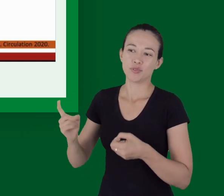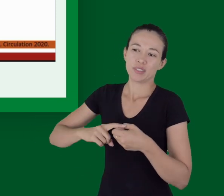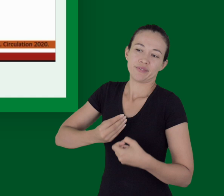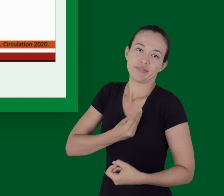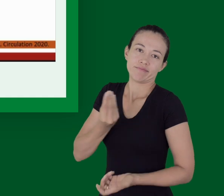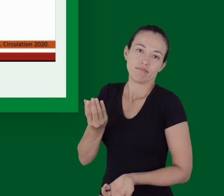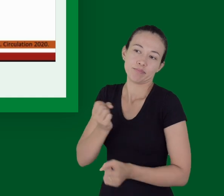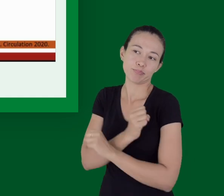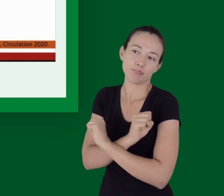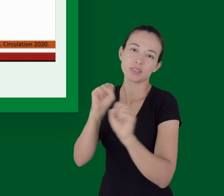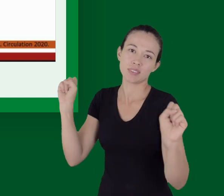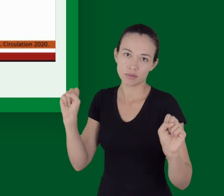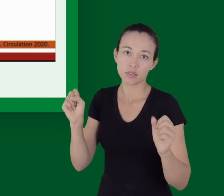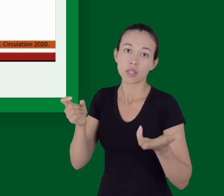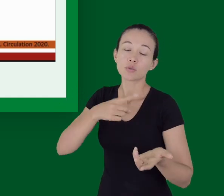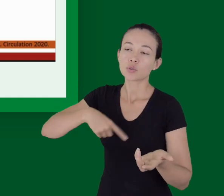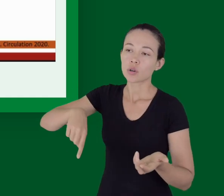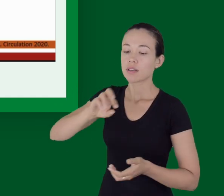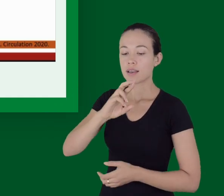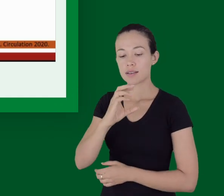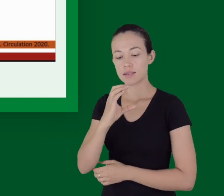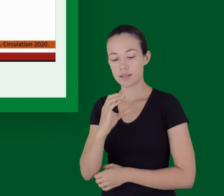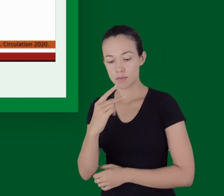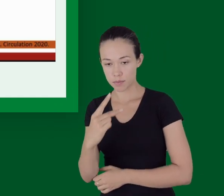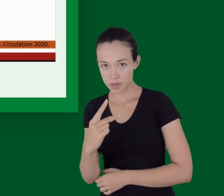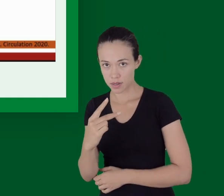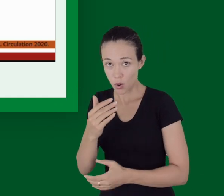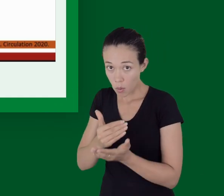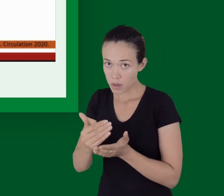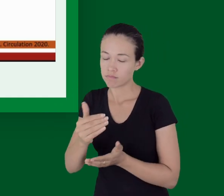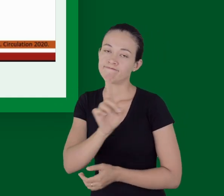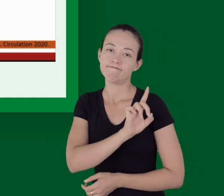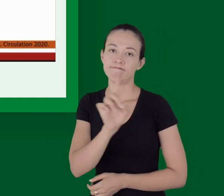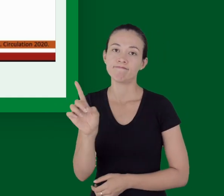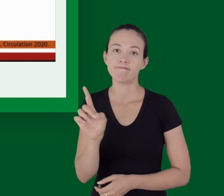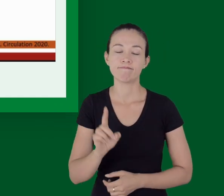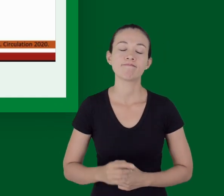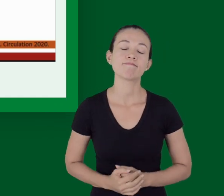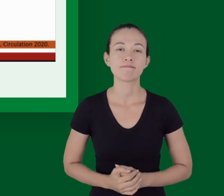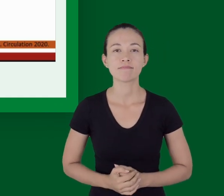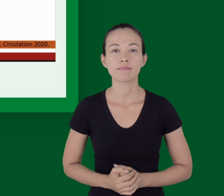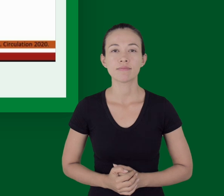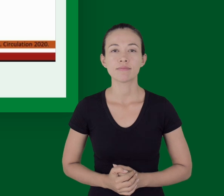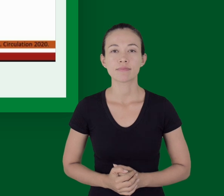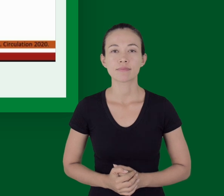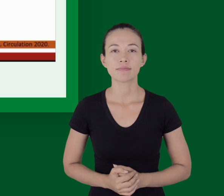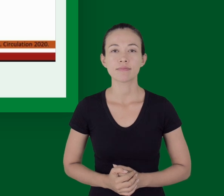decapitação, que são lesões irrecuperáveis, a gente não vai iniciar os esforços de reanimação.